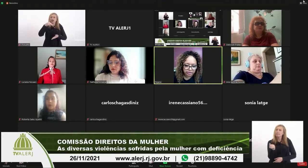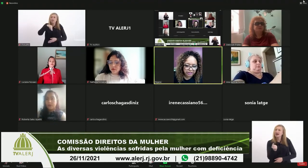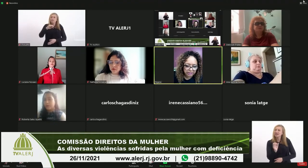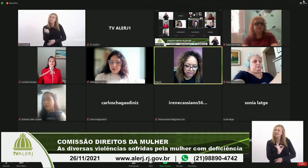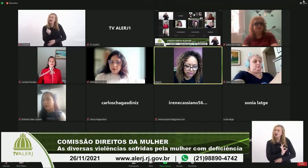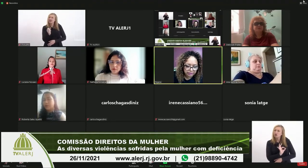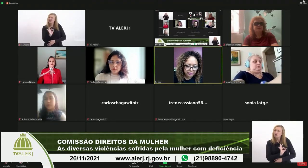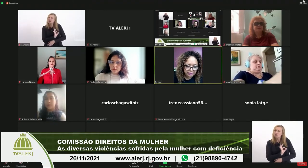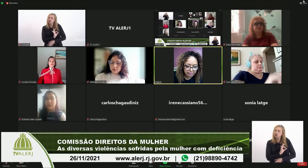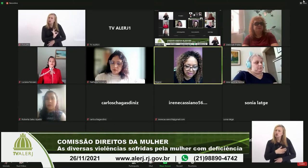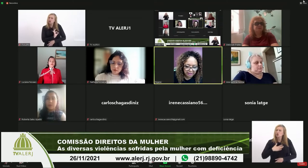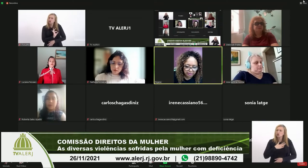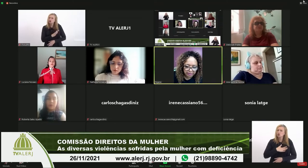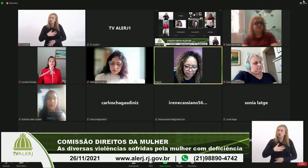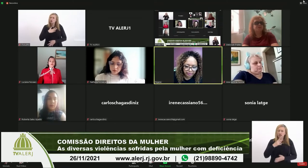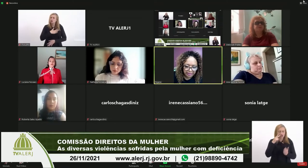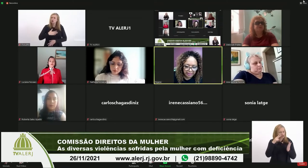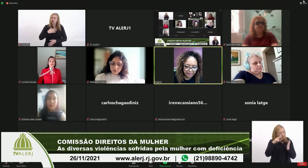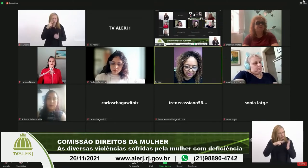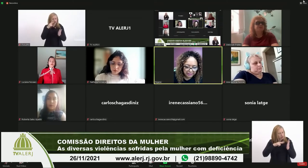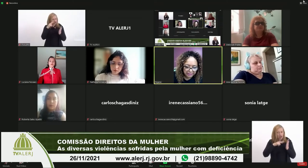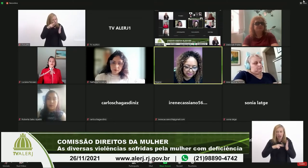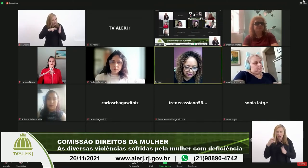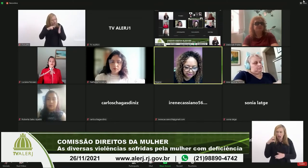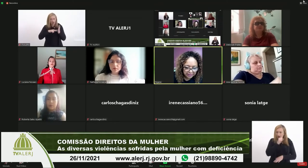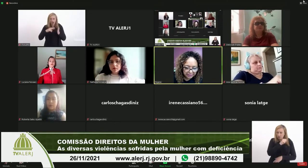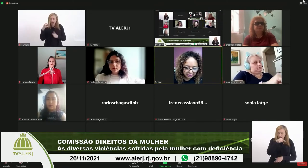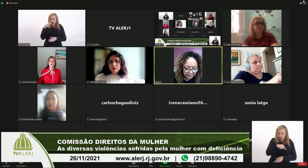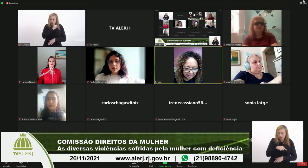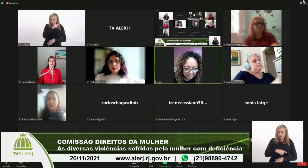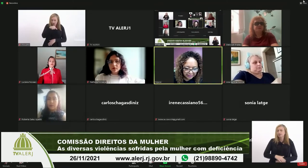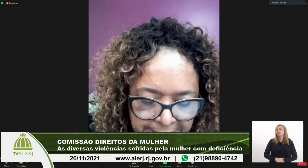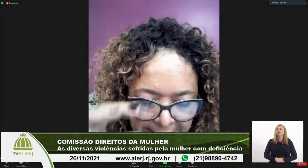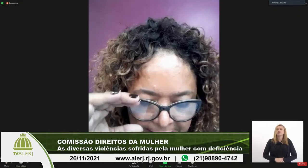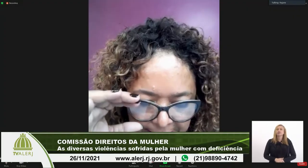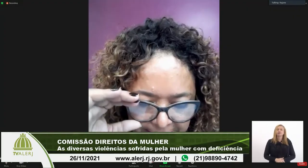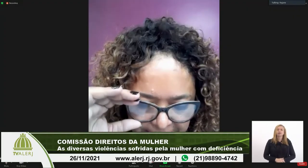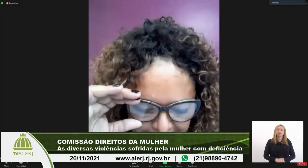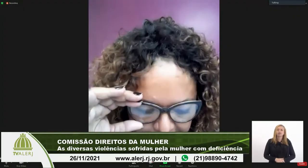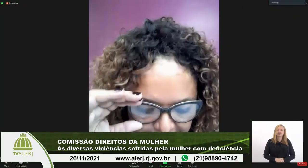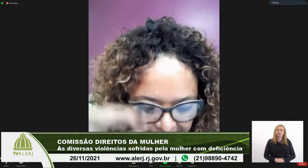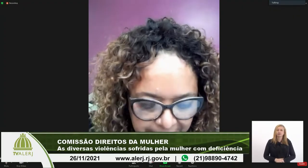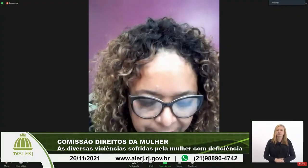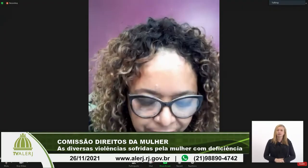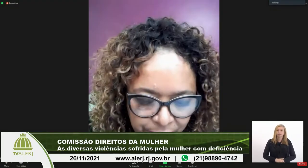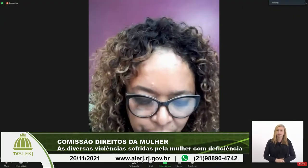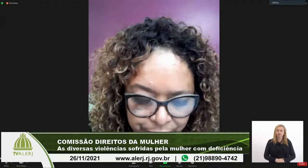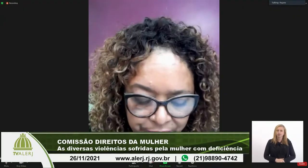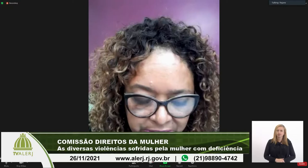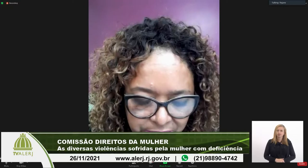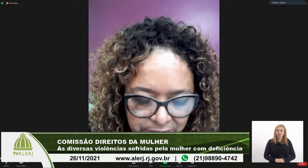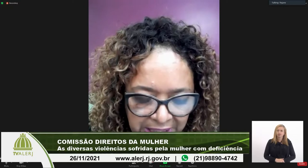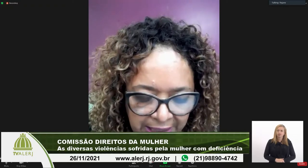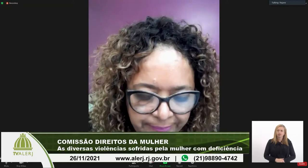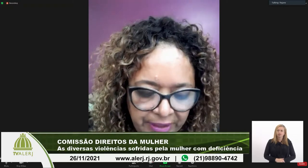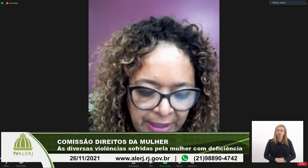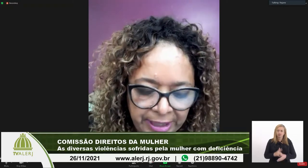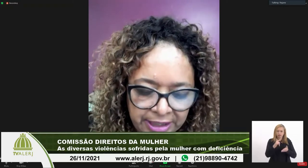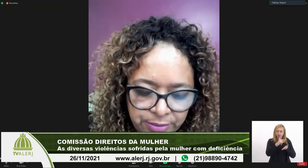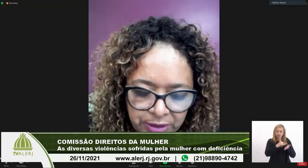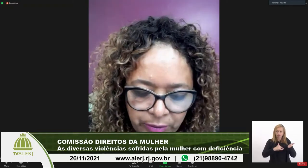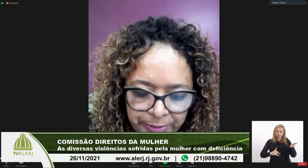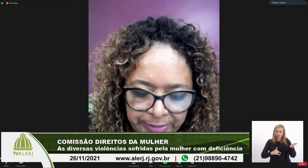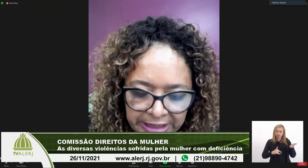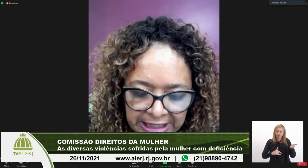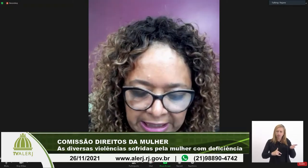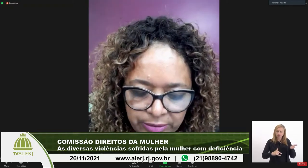que eu gostaria de fazer uma leitura muito rápida aqui é um ofício tá a